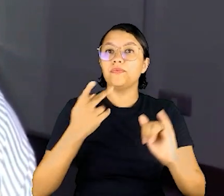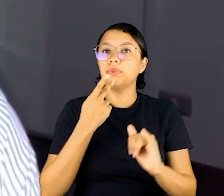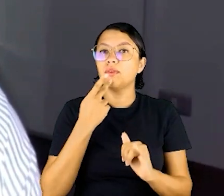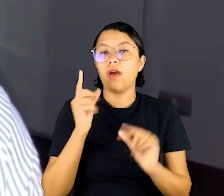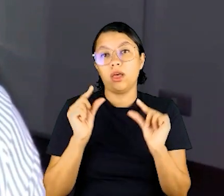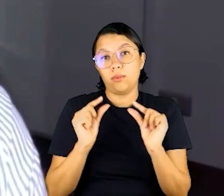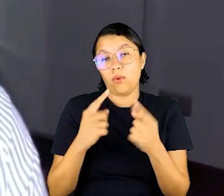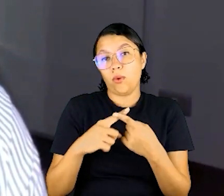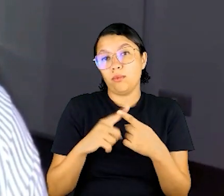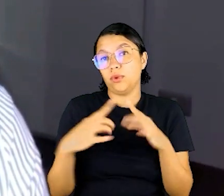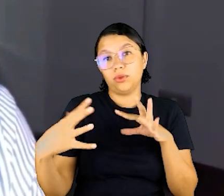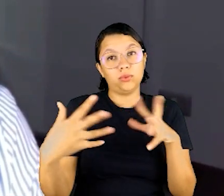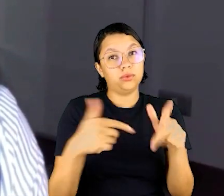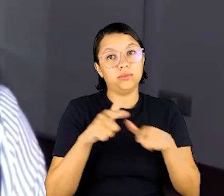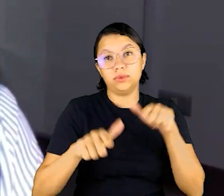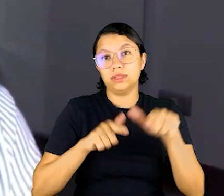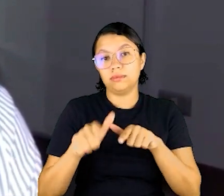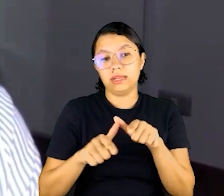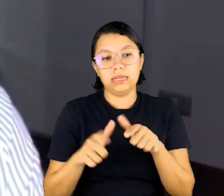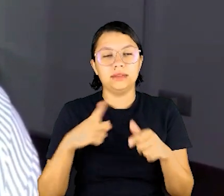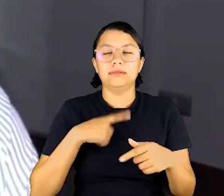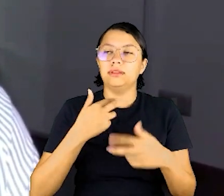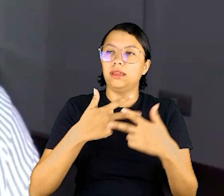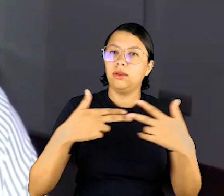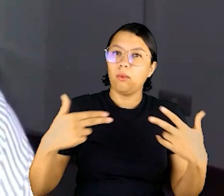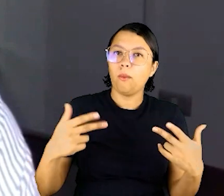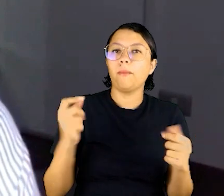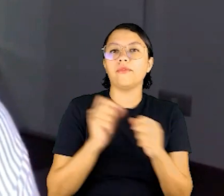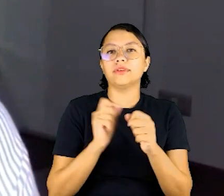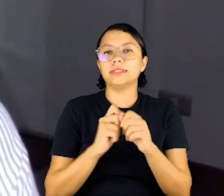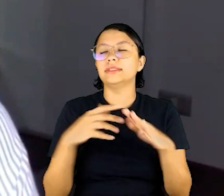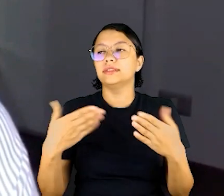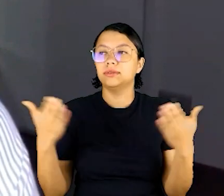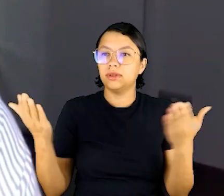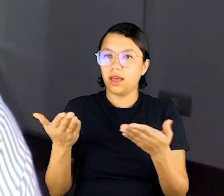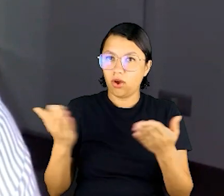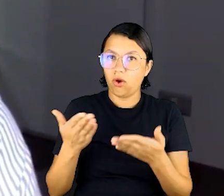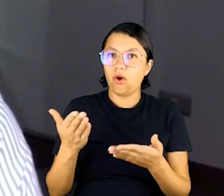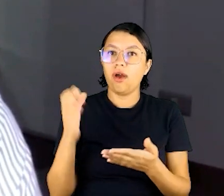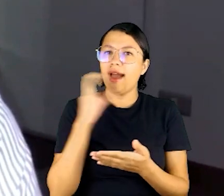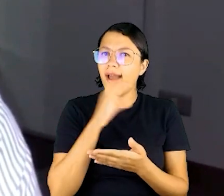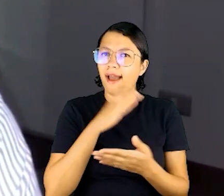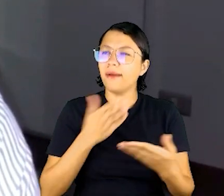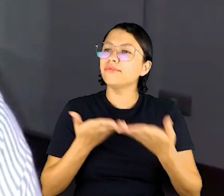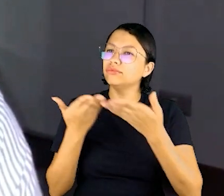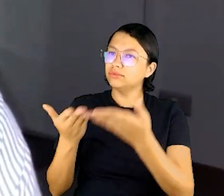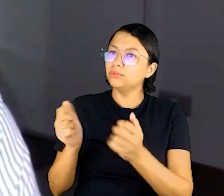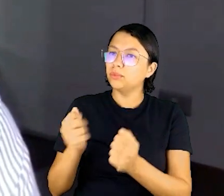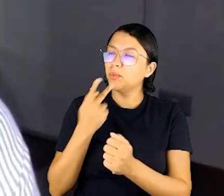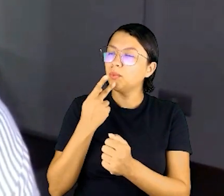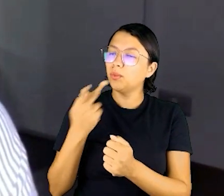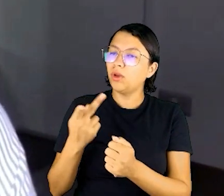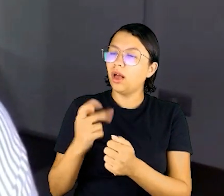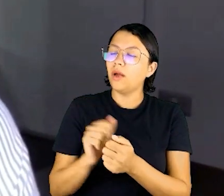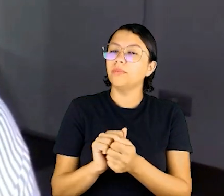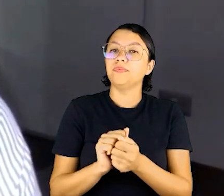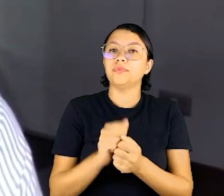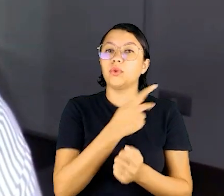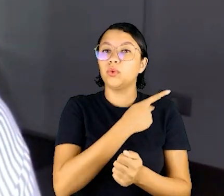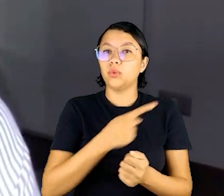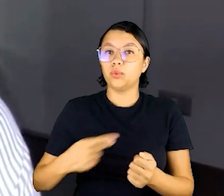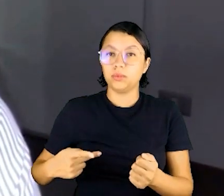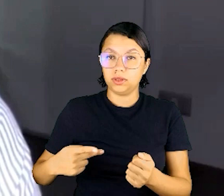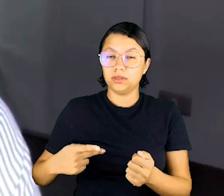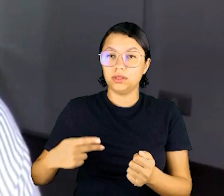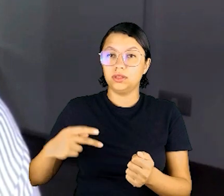Então falo pouco, porque está todo mundo trabalhando, tendo coisas para fazer e passo a palavra de imediato ao doutor